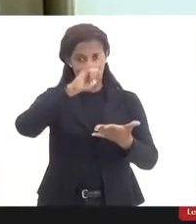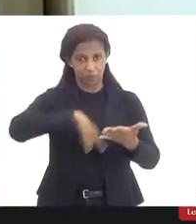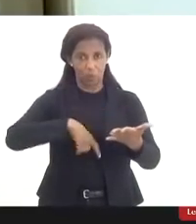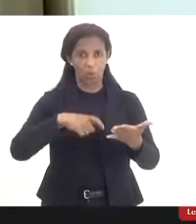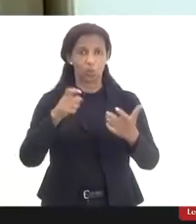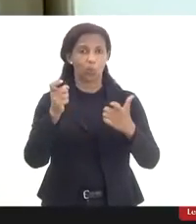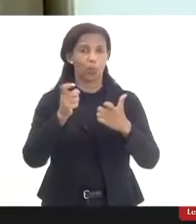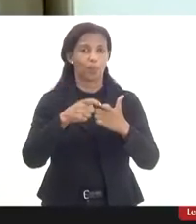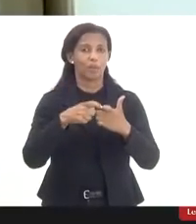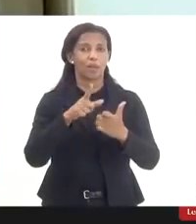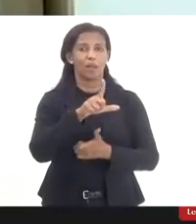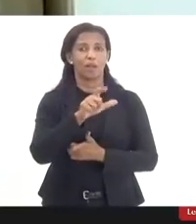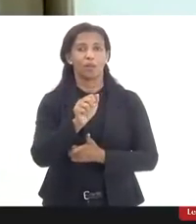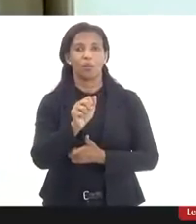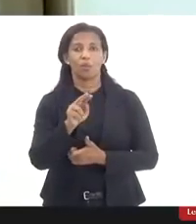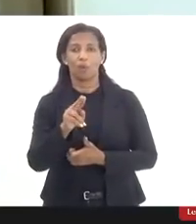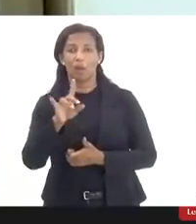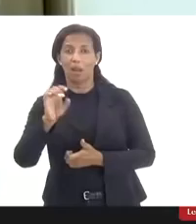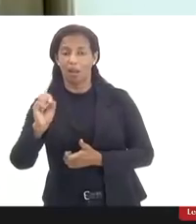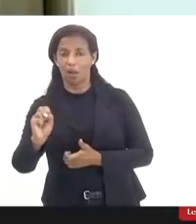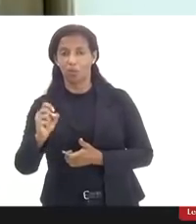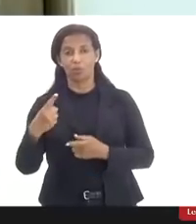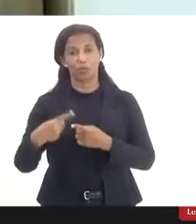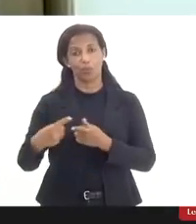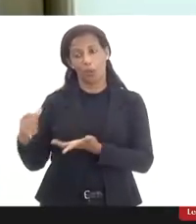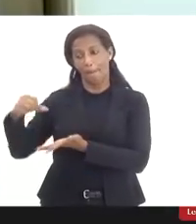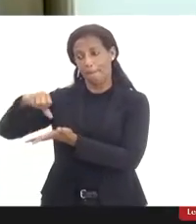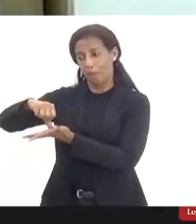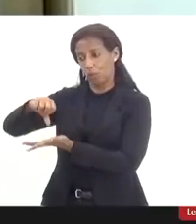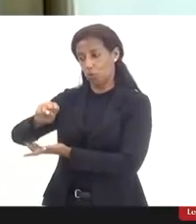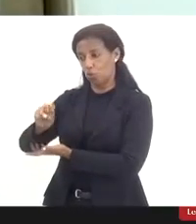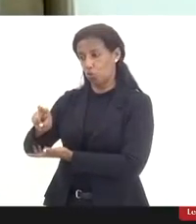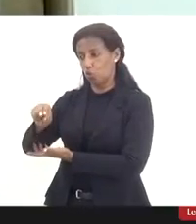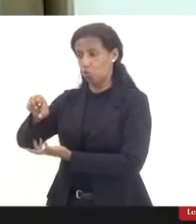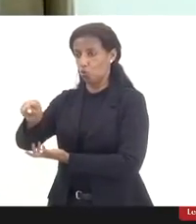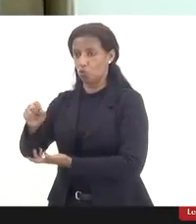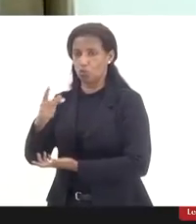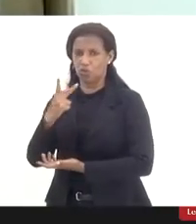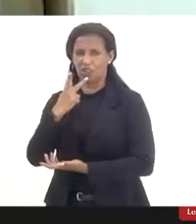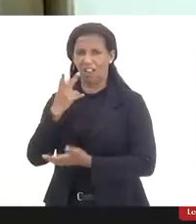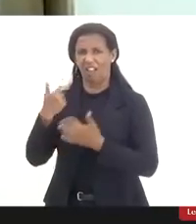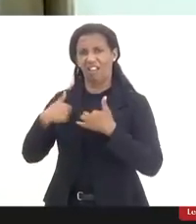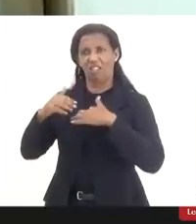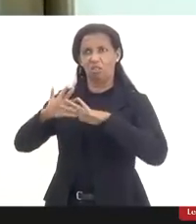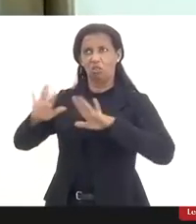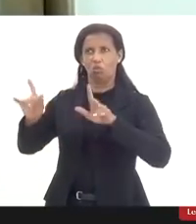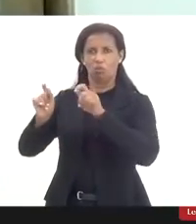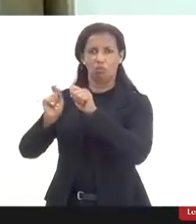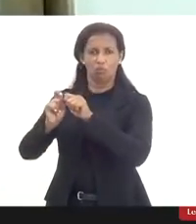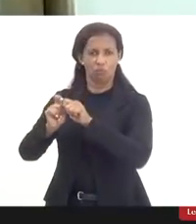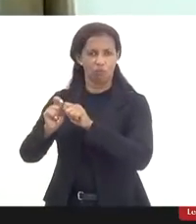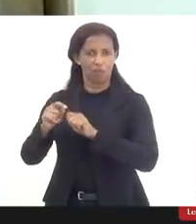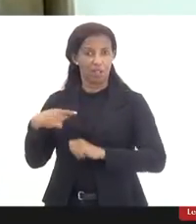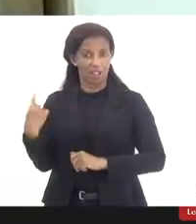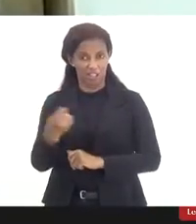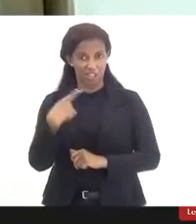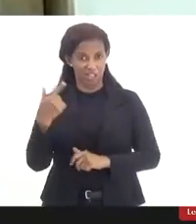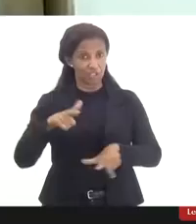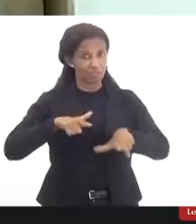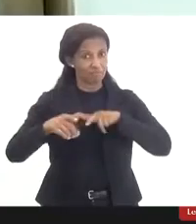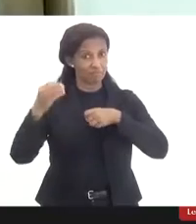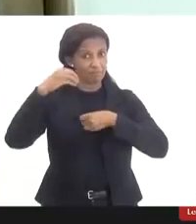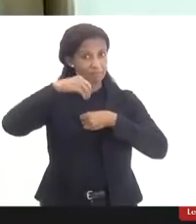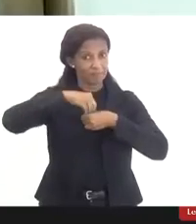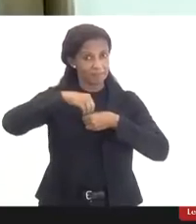pelos médicos do SUS e dizer não, eu não vou fazer. A gente infelizmente que trabalha aqui na perícia, doutor